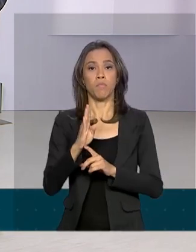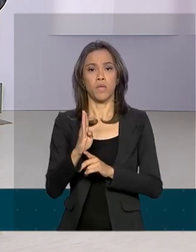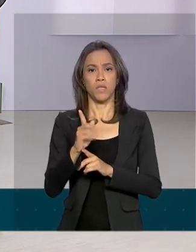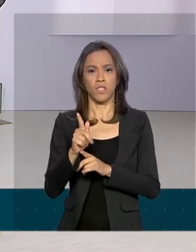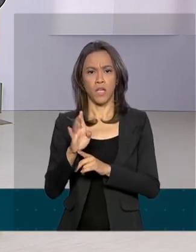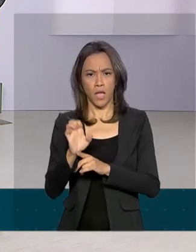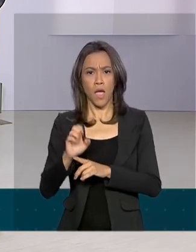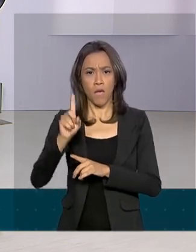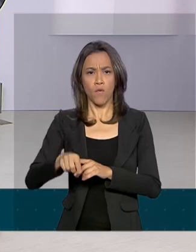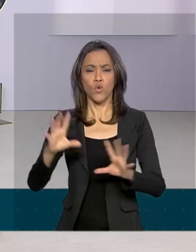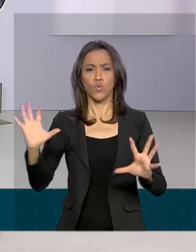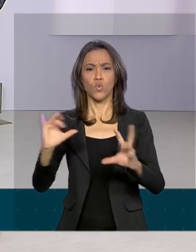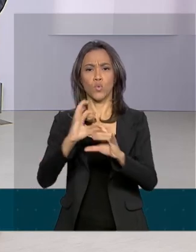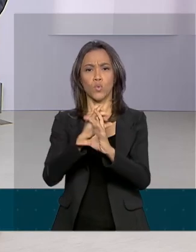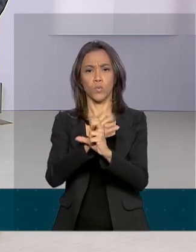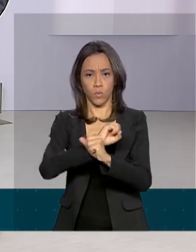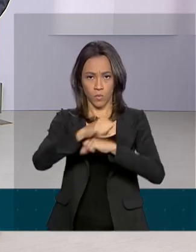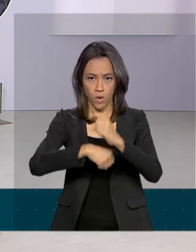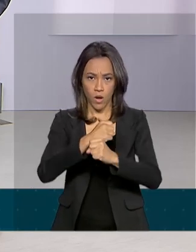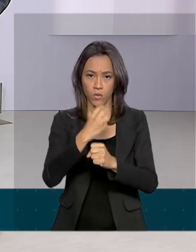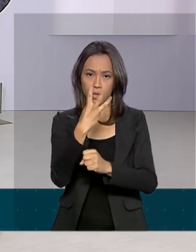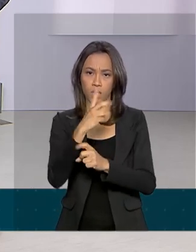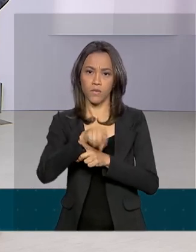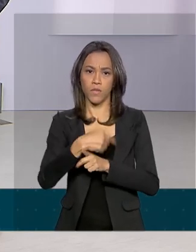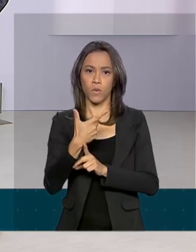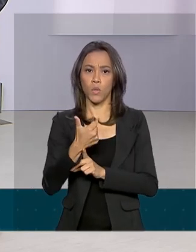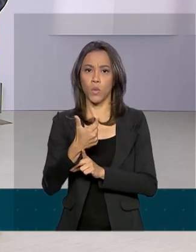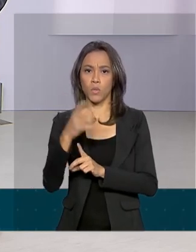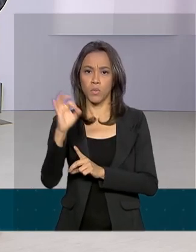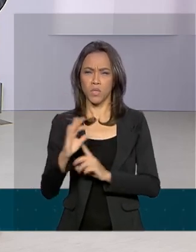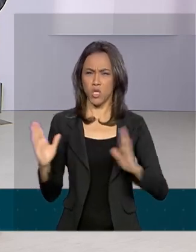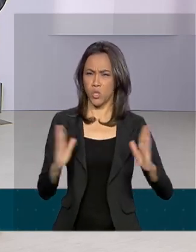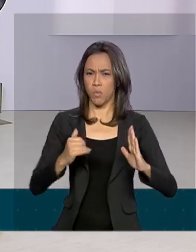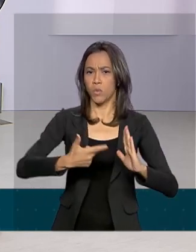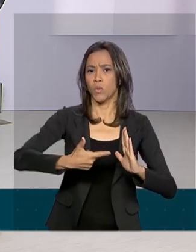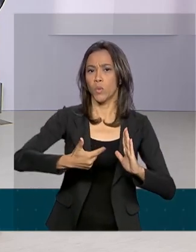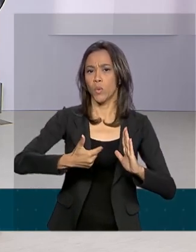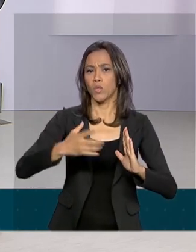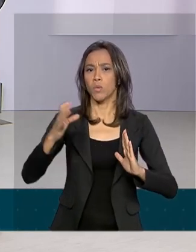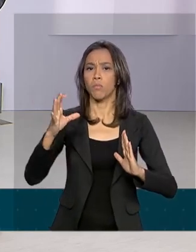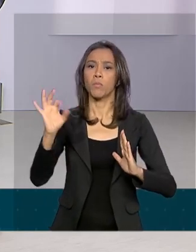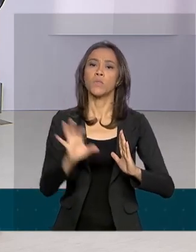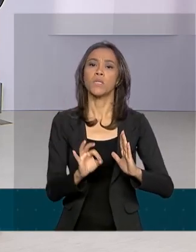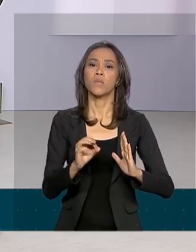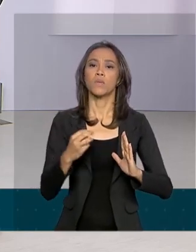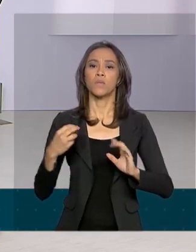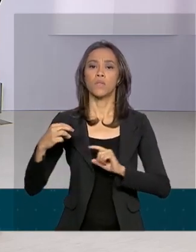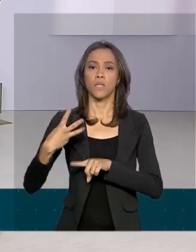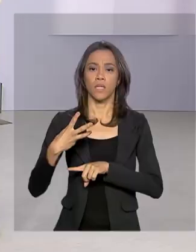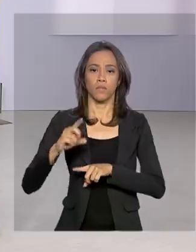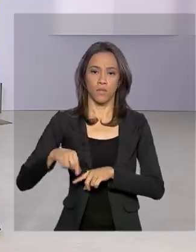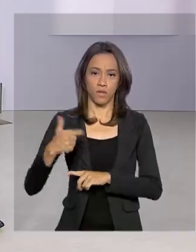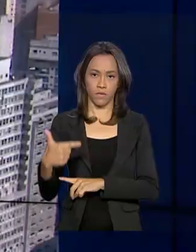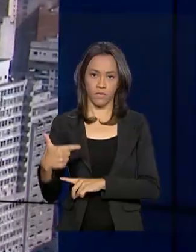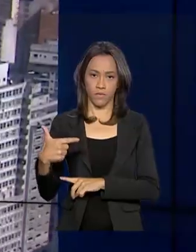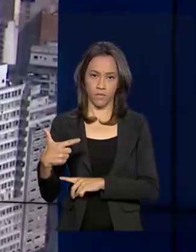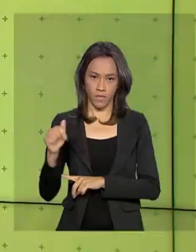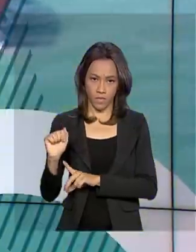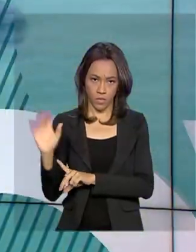3,12% e dos últimos 12 meses para 3,27%.